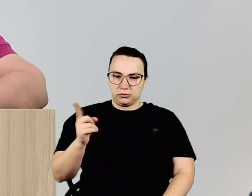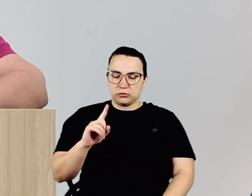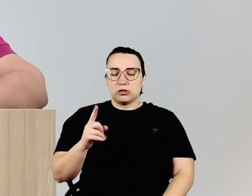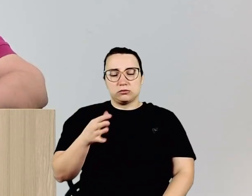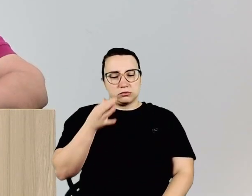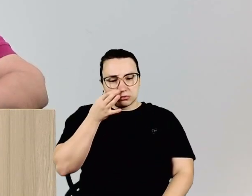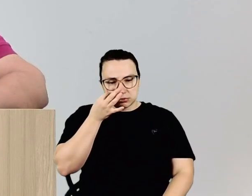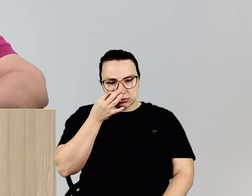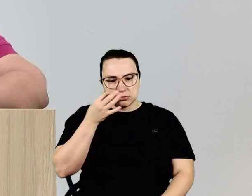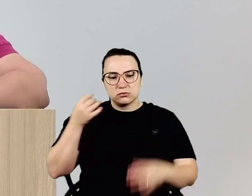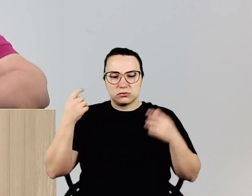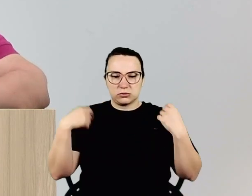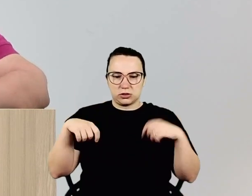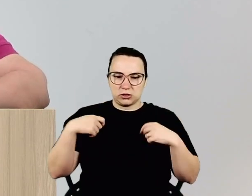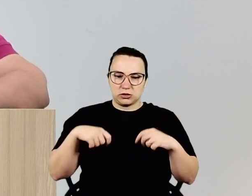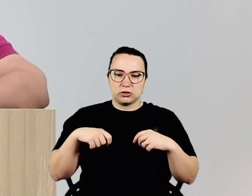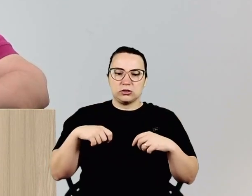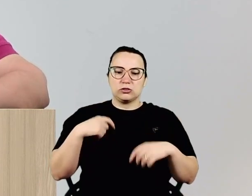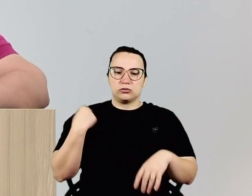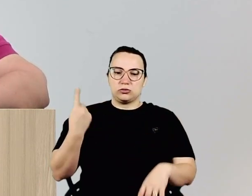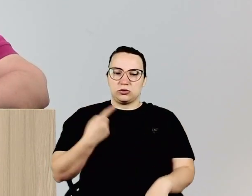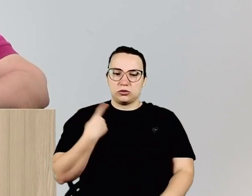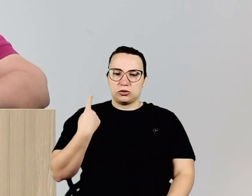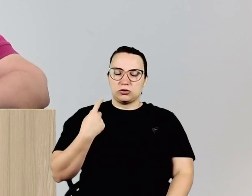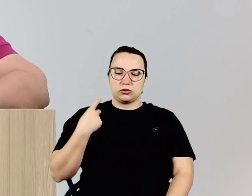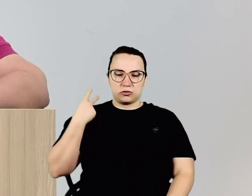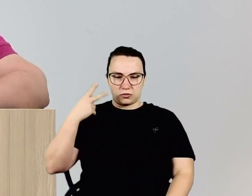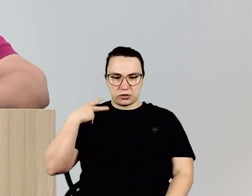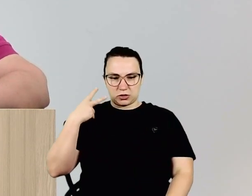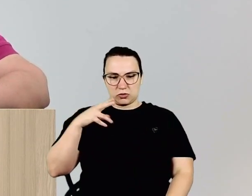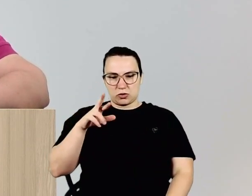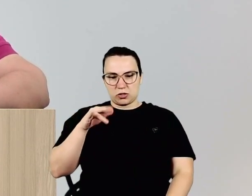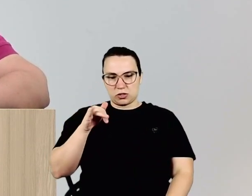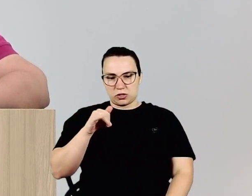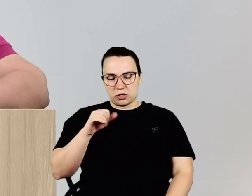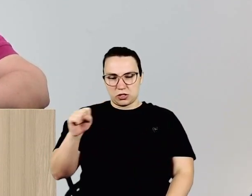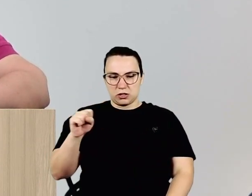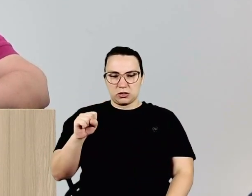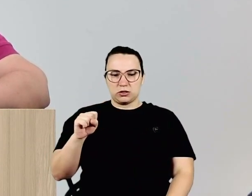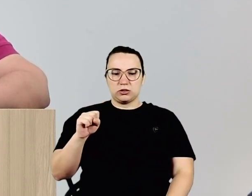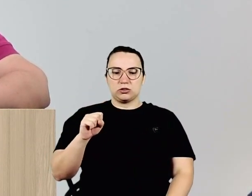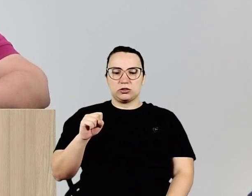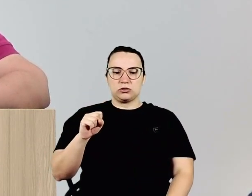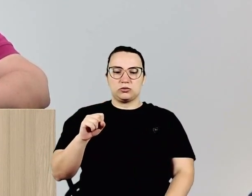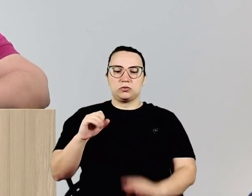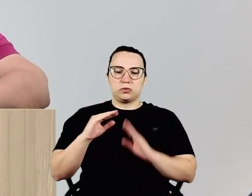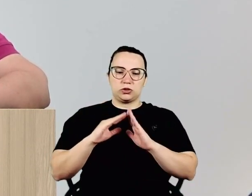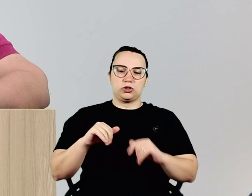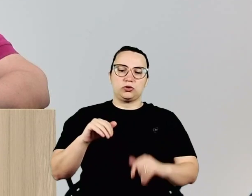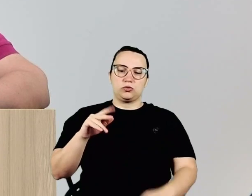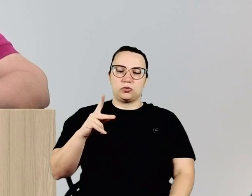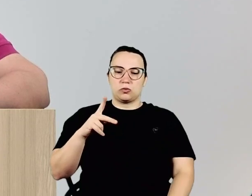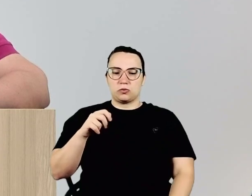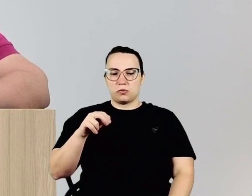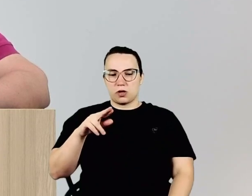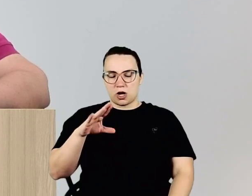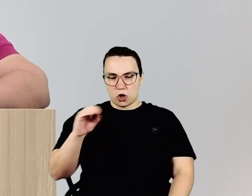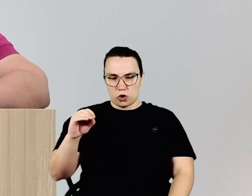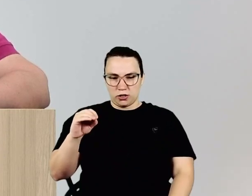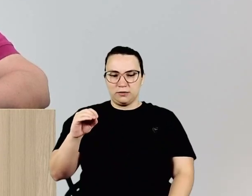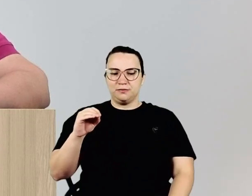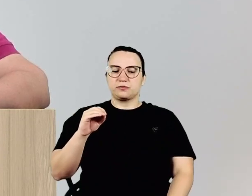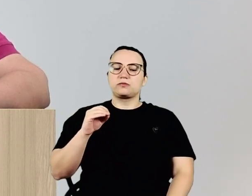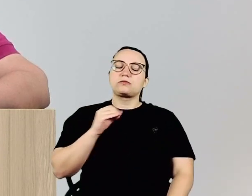Assim como eu e a vereadora Cris, fomos na Vila Alta, né, através do pedido do Paulo, que é o morador de lá, andamos várias